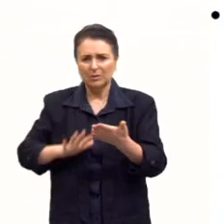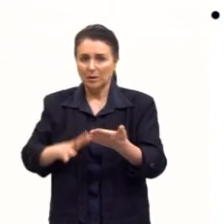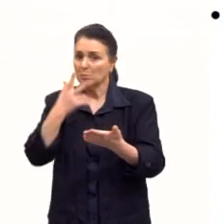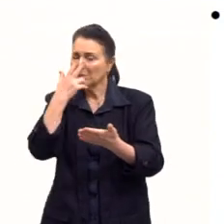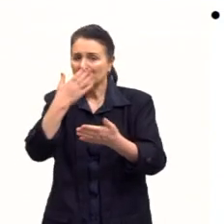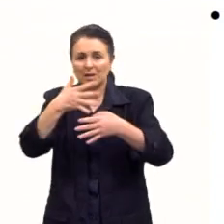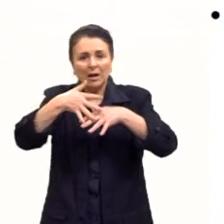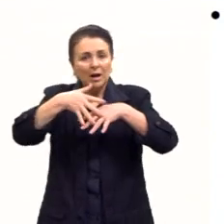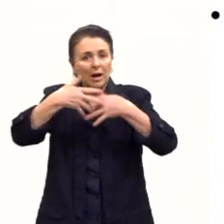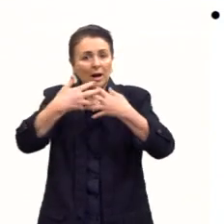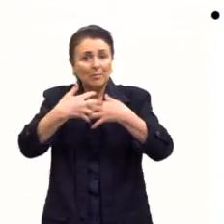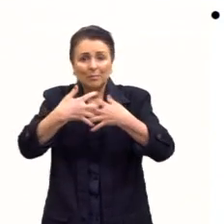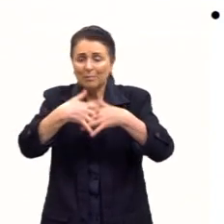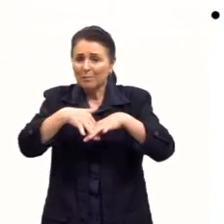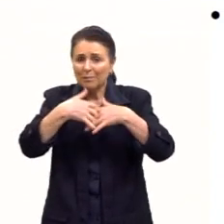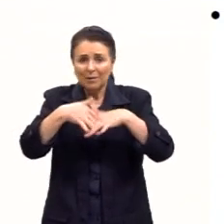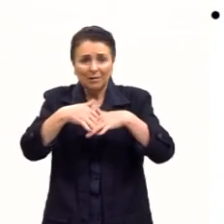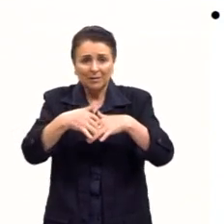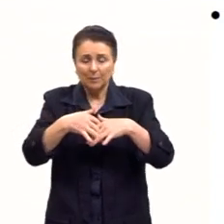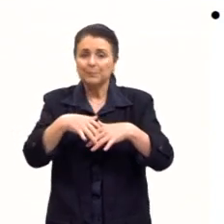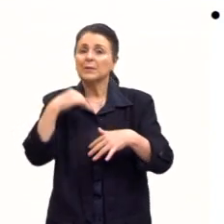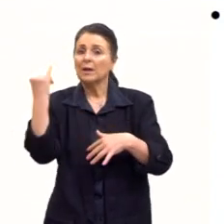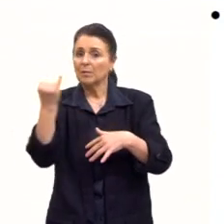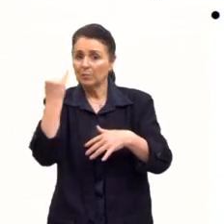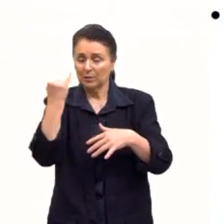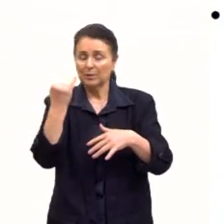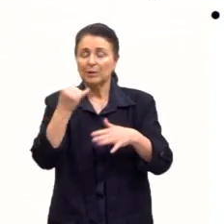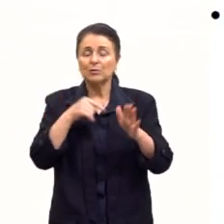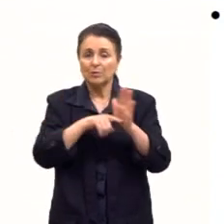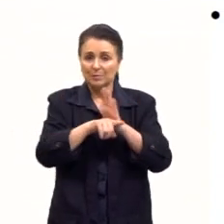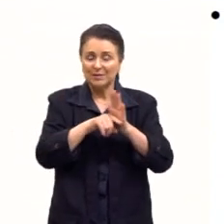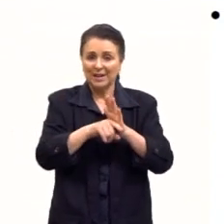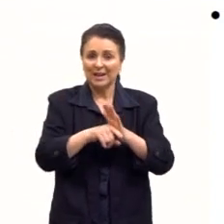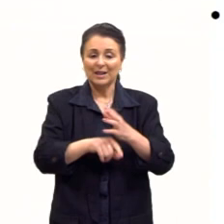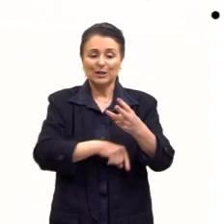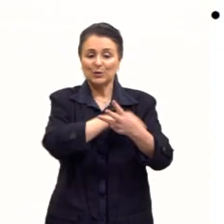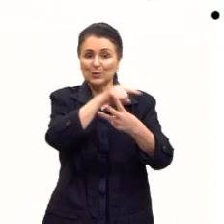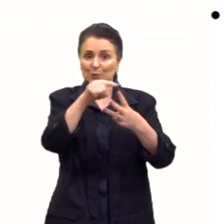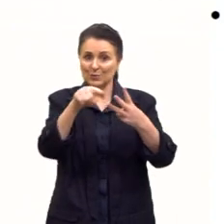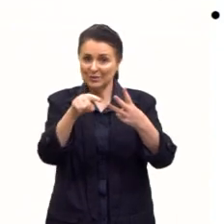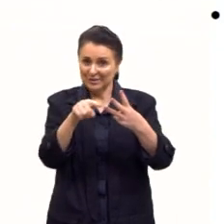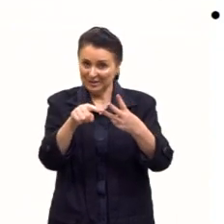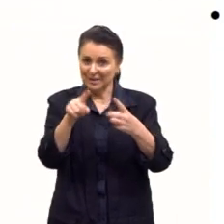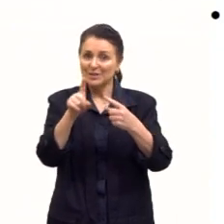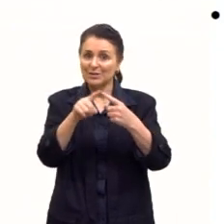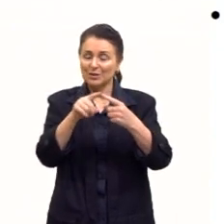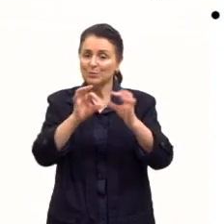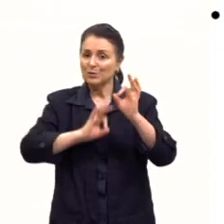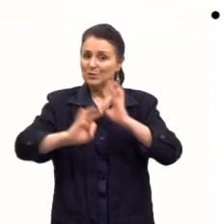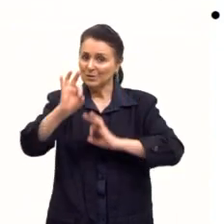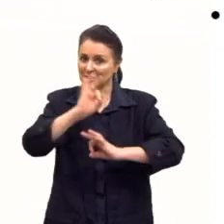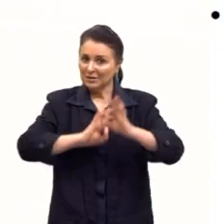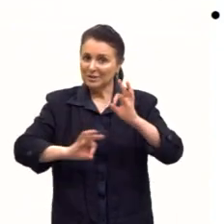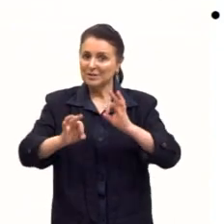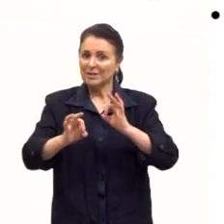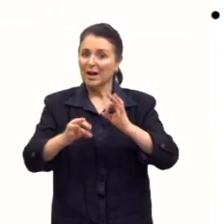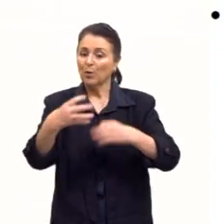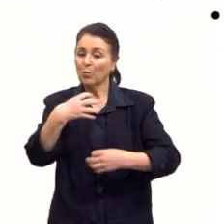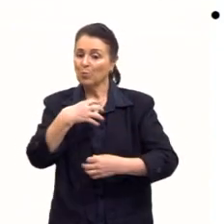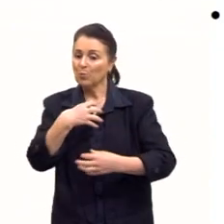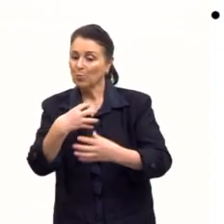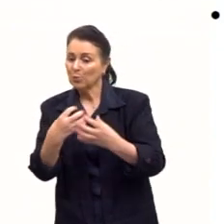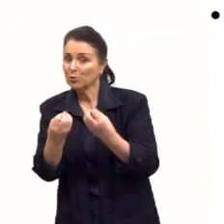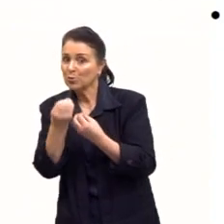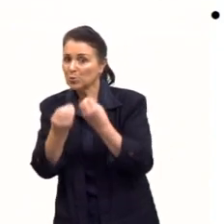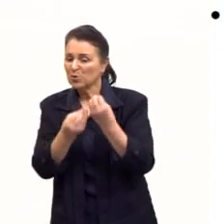máquina. É importante dar uma pesquisada nesses diferentes modos de organizar a linha de produção. Pessoal, costuma cair no Enem aí. A diferença